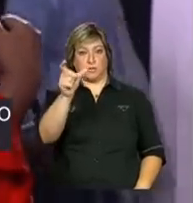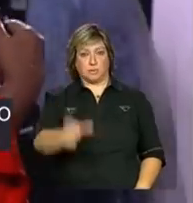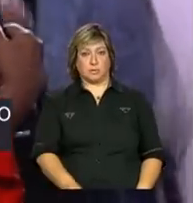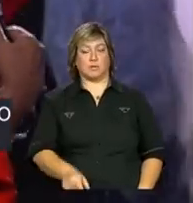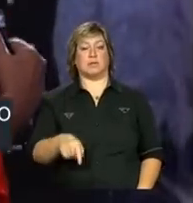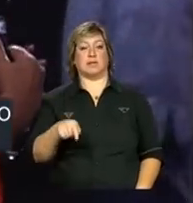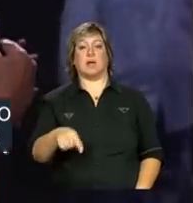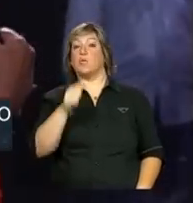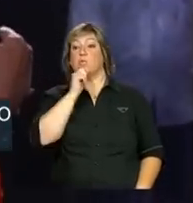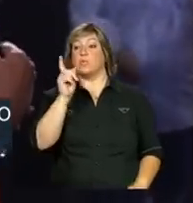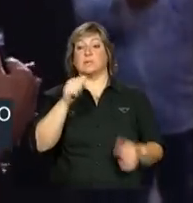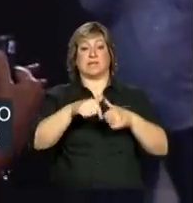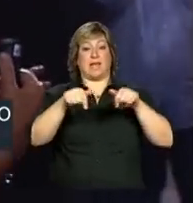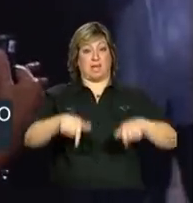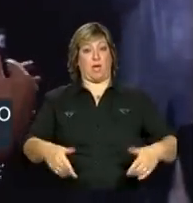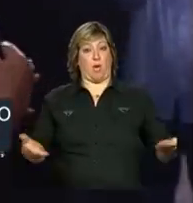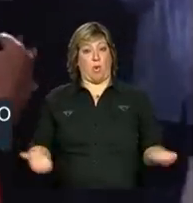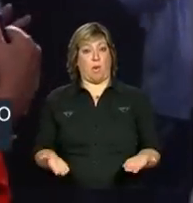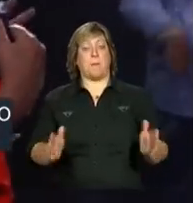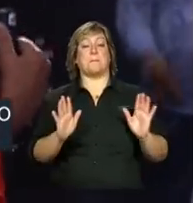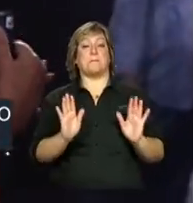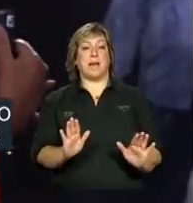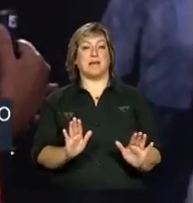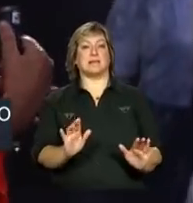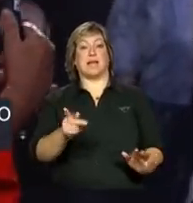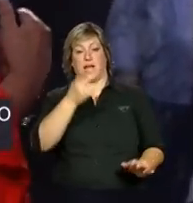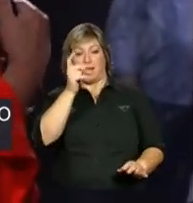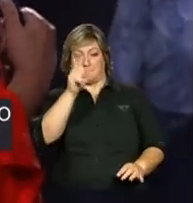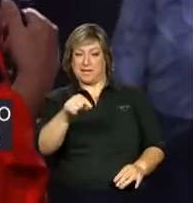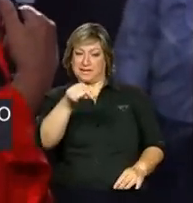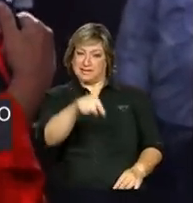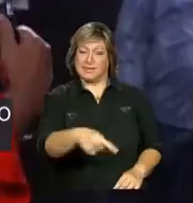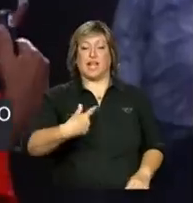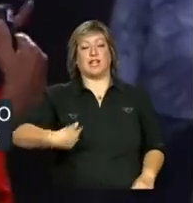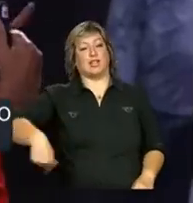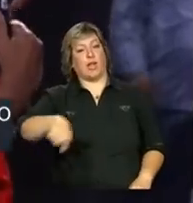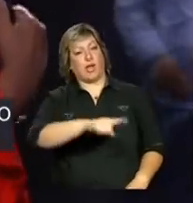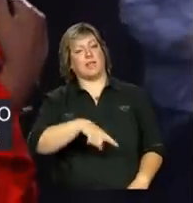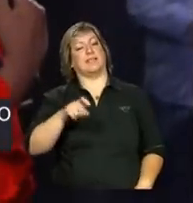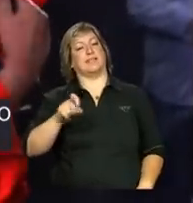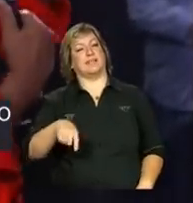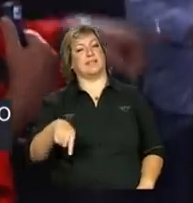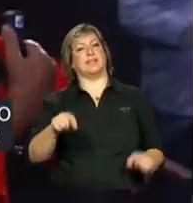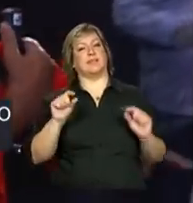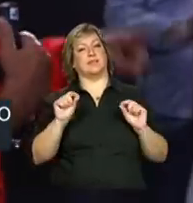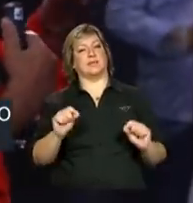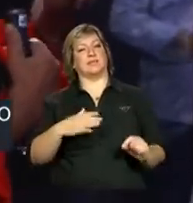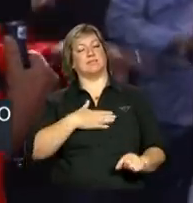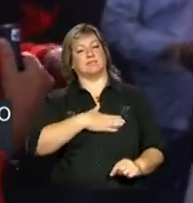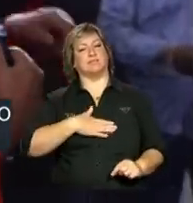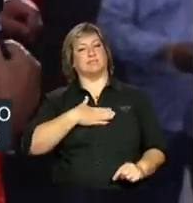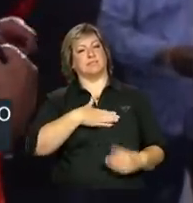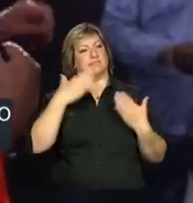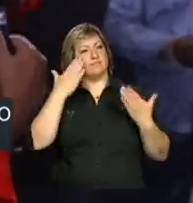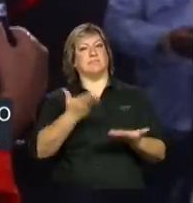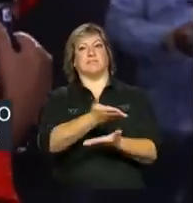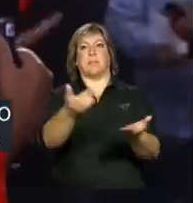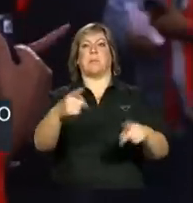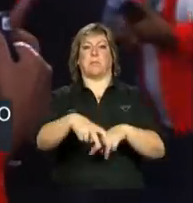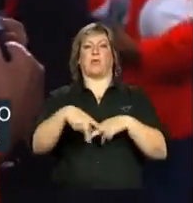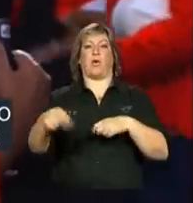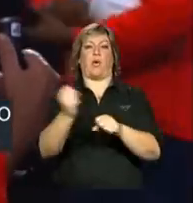ela não está aqui hoje, mas a qual, a essa pessoa nós devemos esse estaleiro